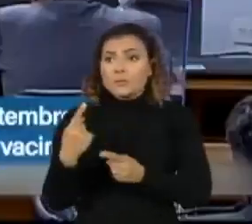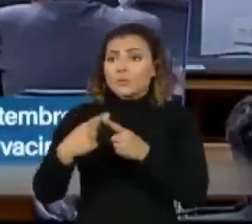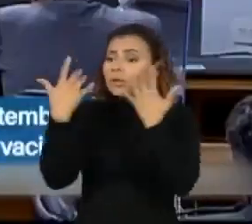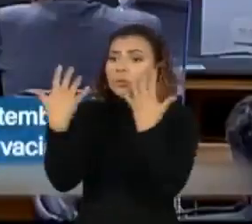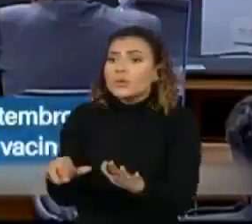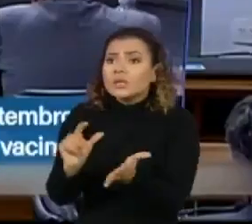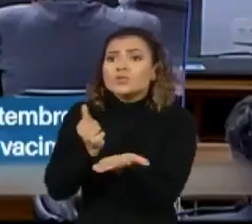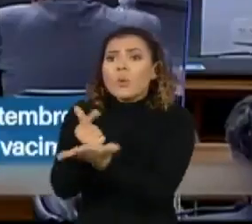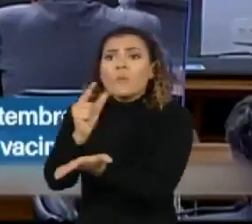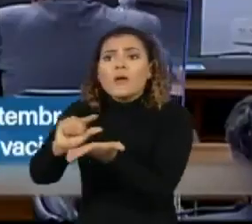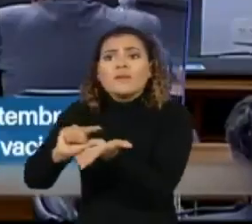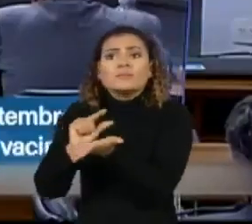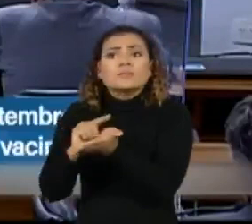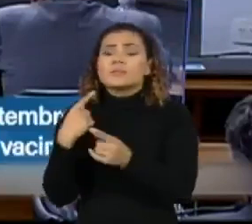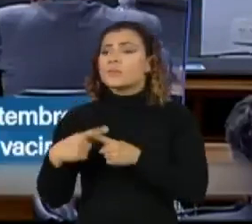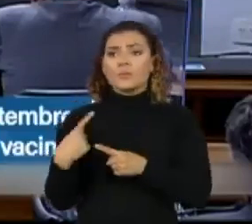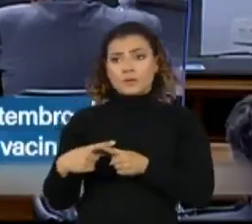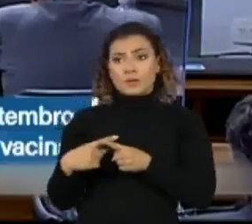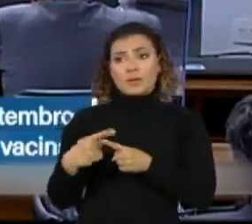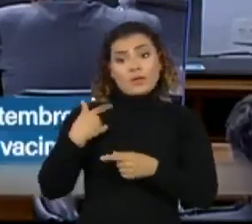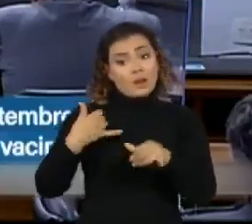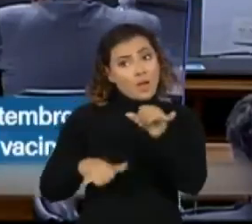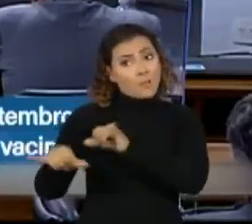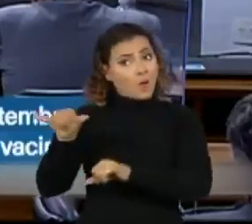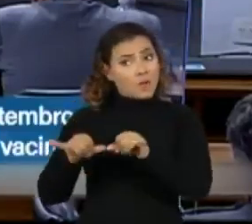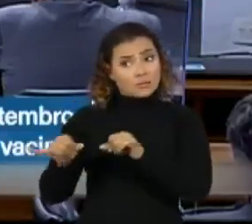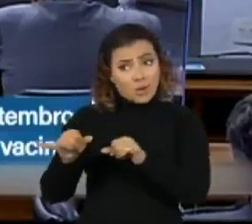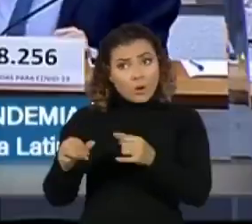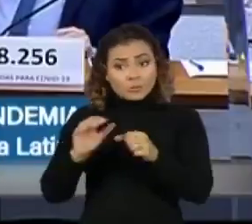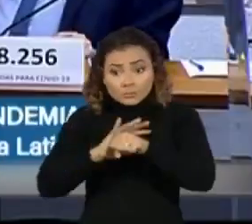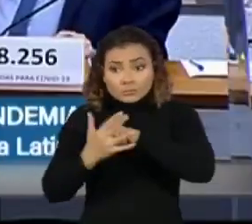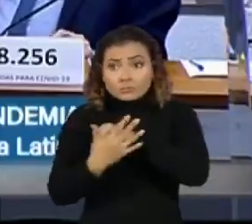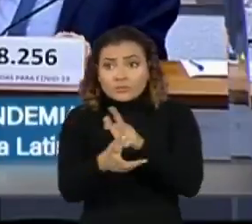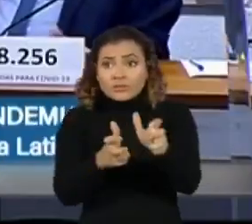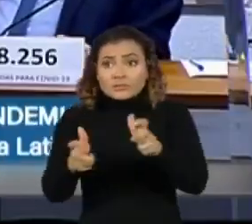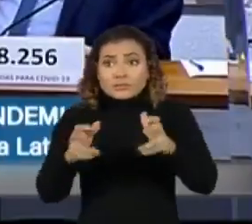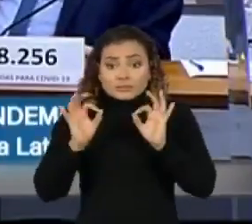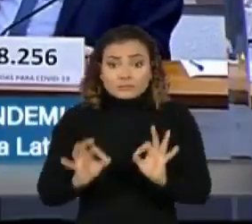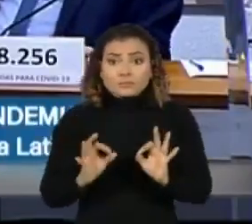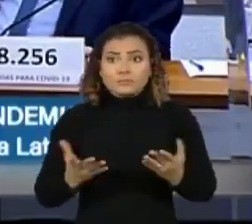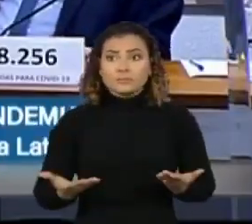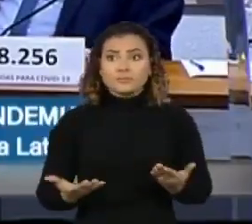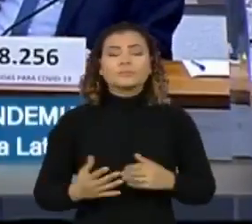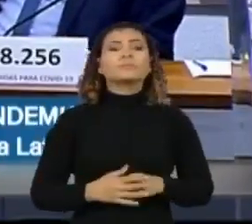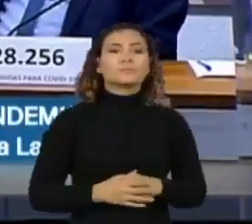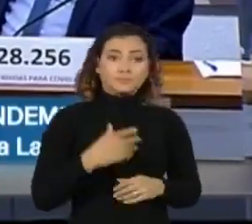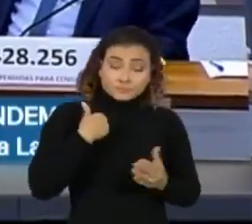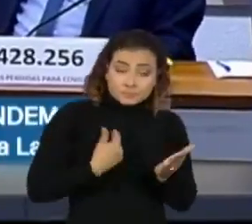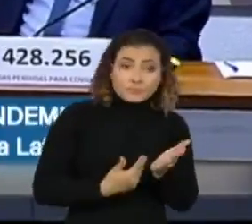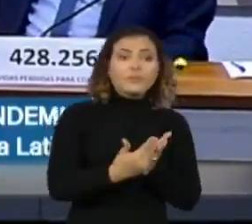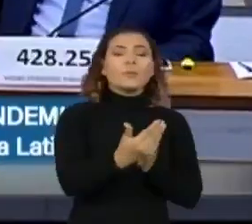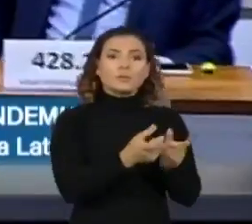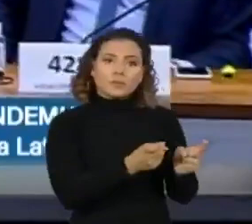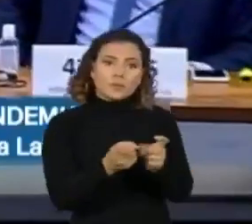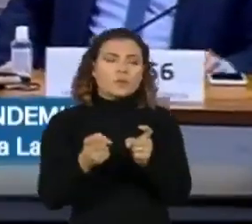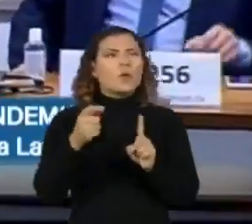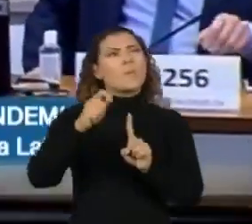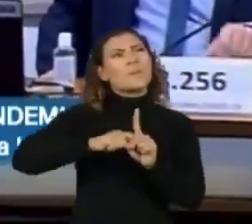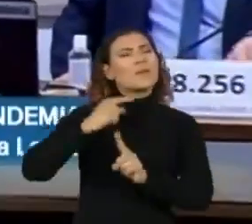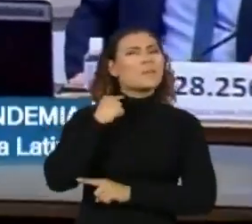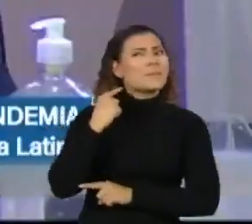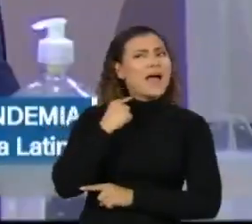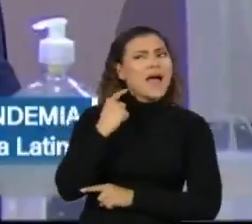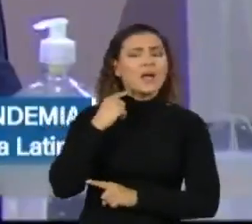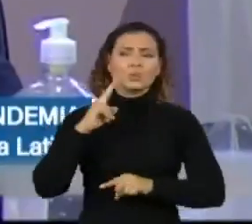primeiras ofertas da vacina desenvolvida pelo Laboratório Contra o Coronavírus. Nós começamos as reuniões no mês de maio e no mês de